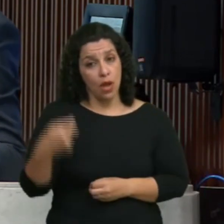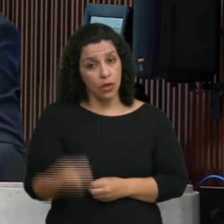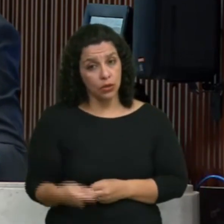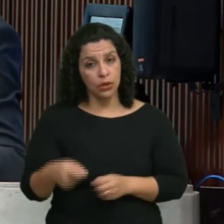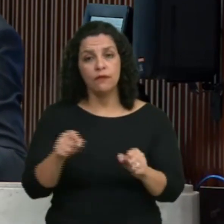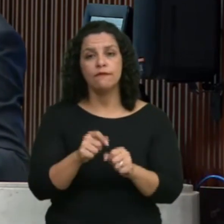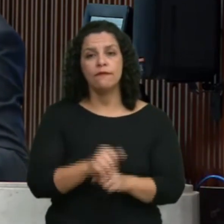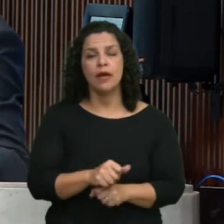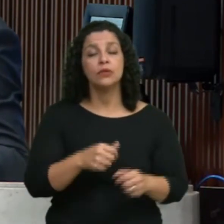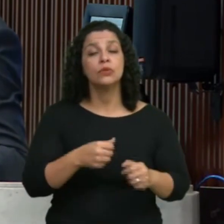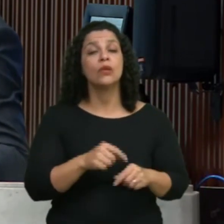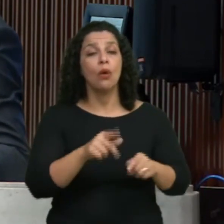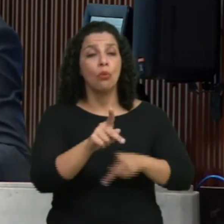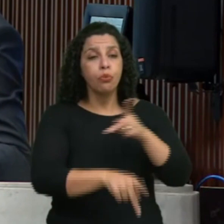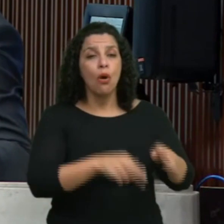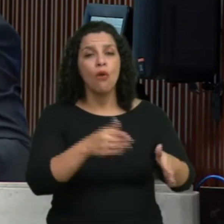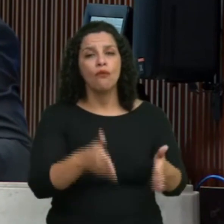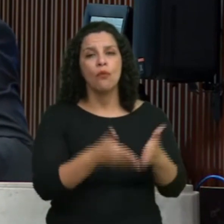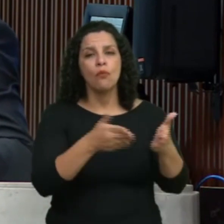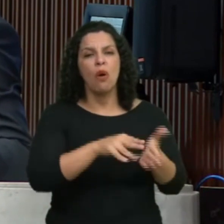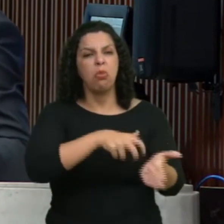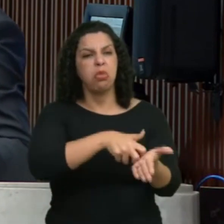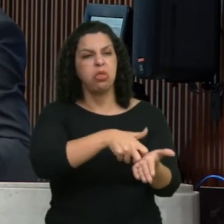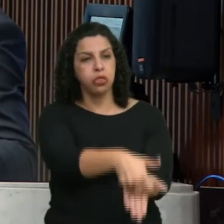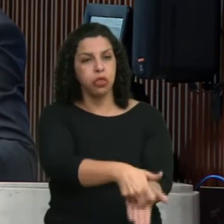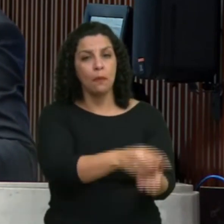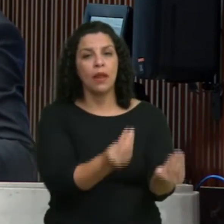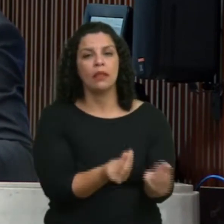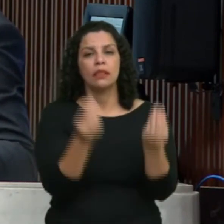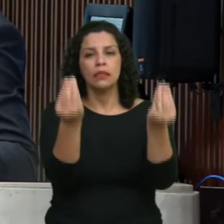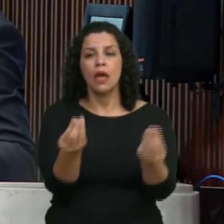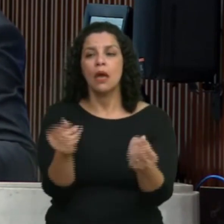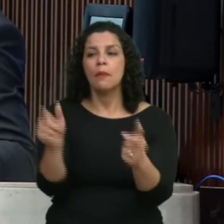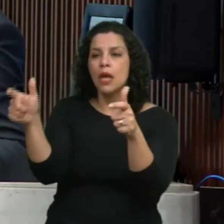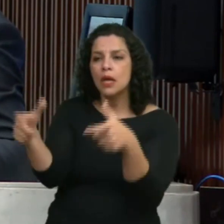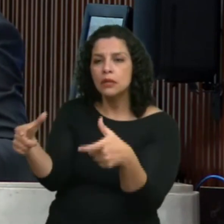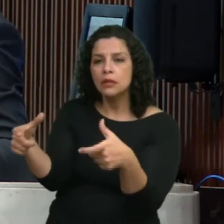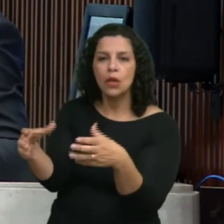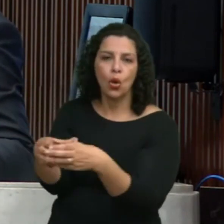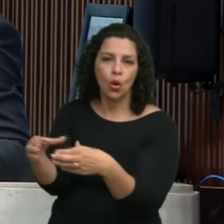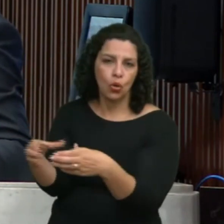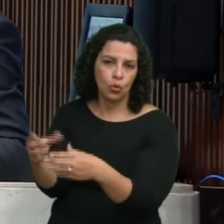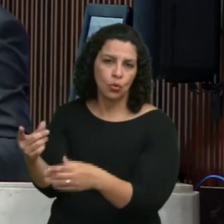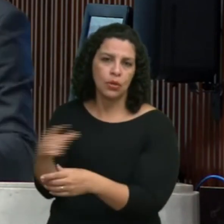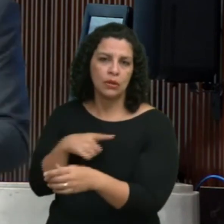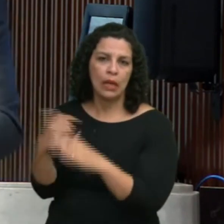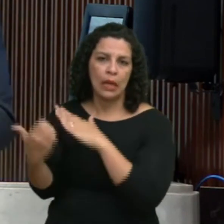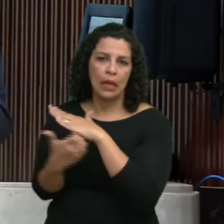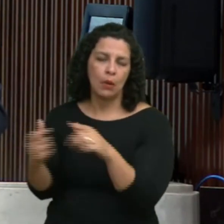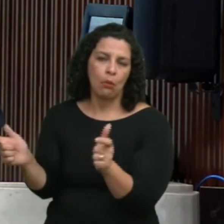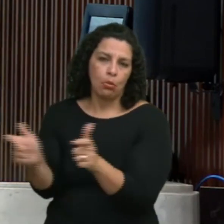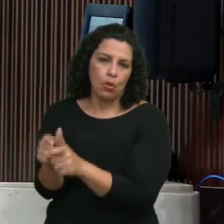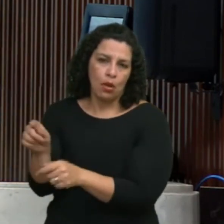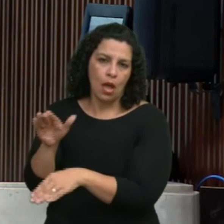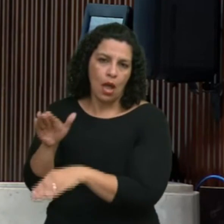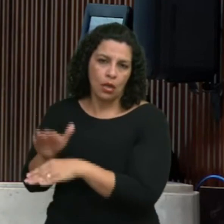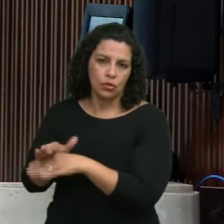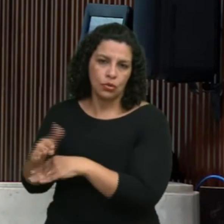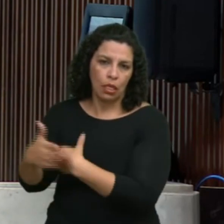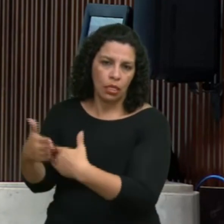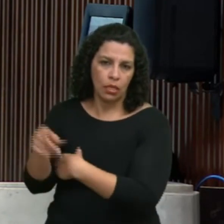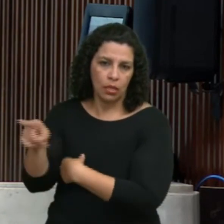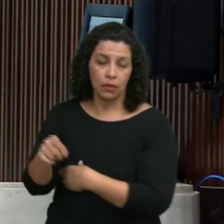sacrificando o povo pobre para dar a uma determinada quantidade de pequenos empresários benesses.